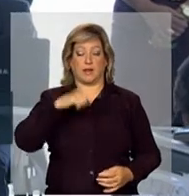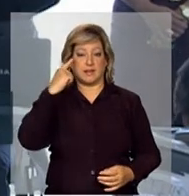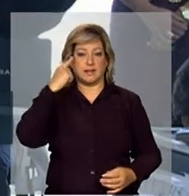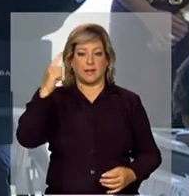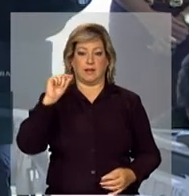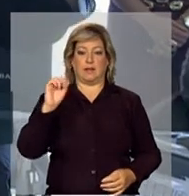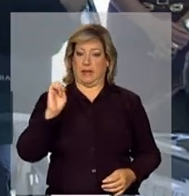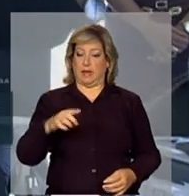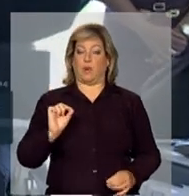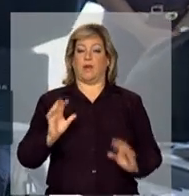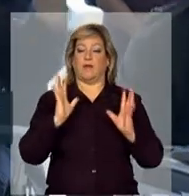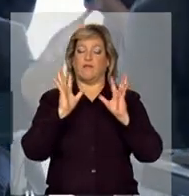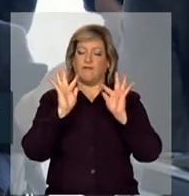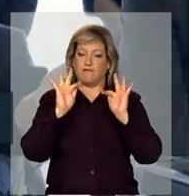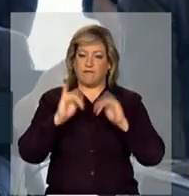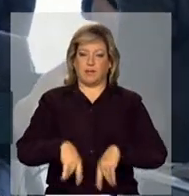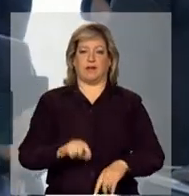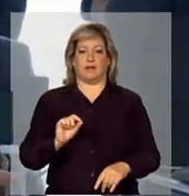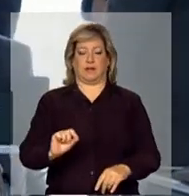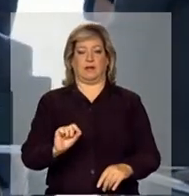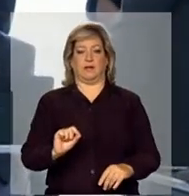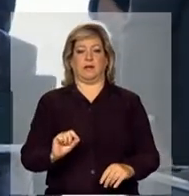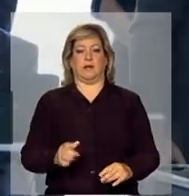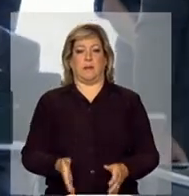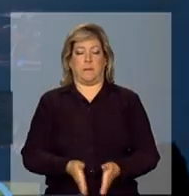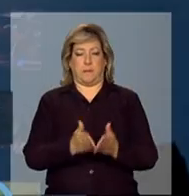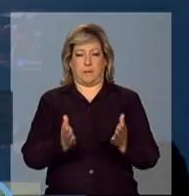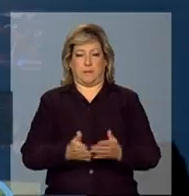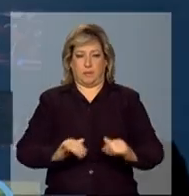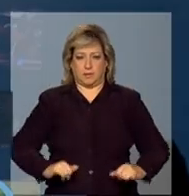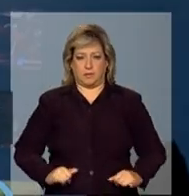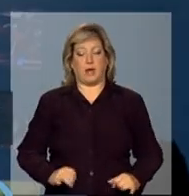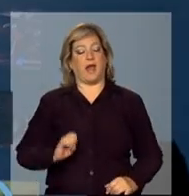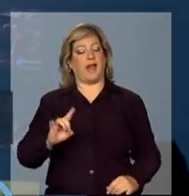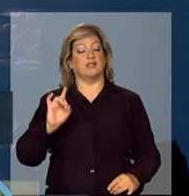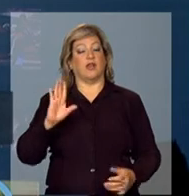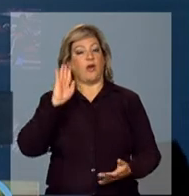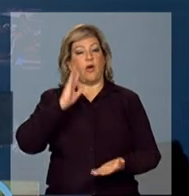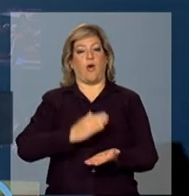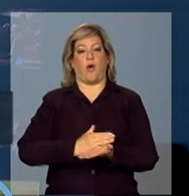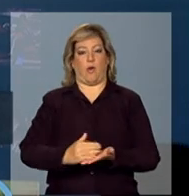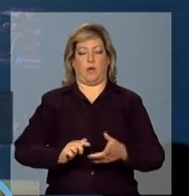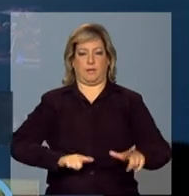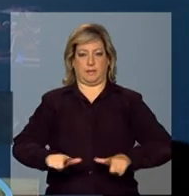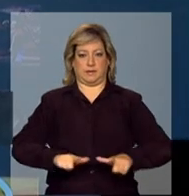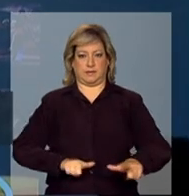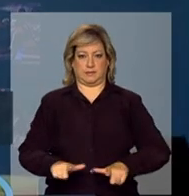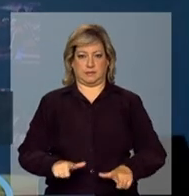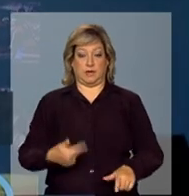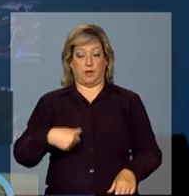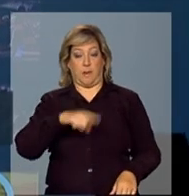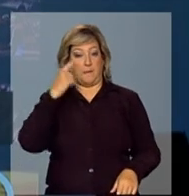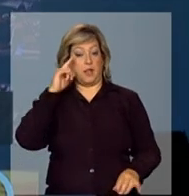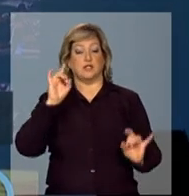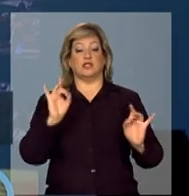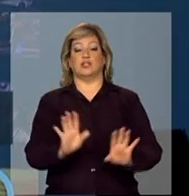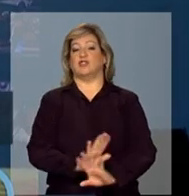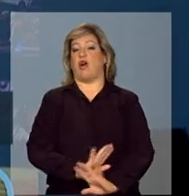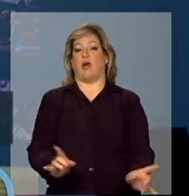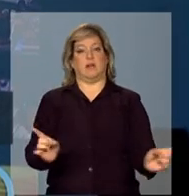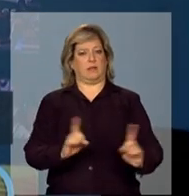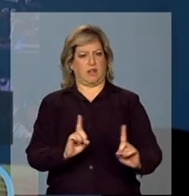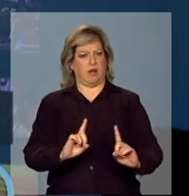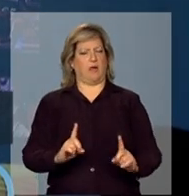essa, o fim da miséria é só um começo. Não achamos que é suficiente, não achamos que terminou a nossa tarefa,